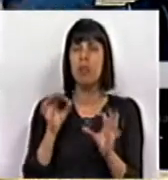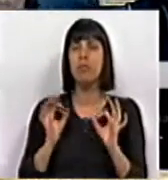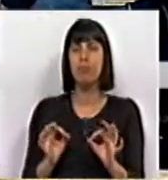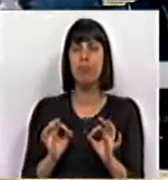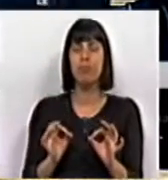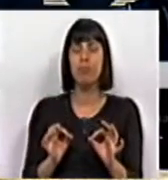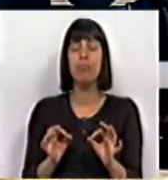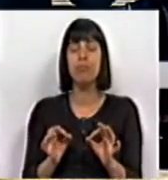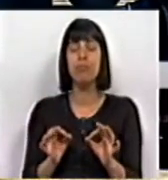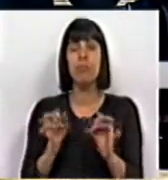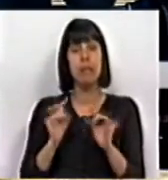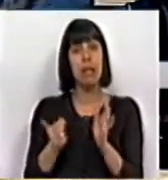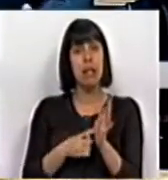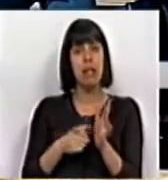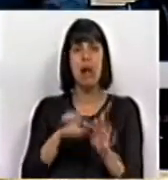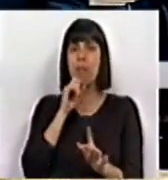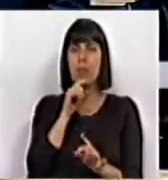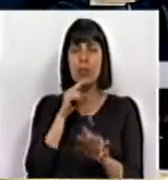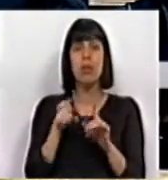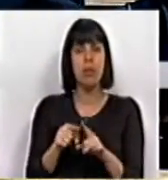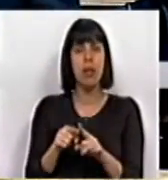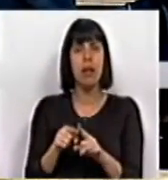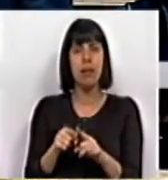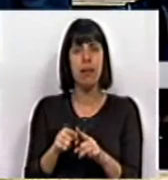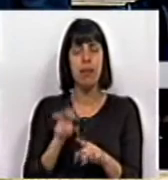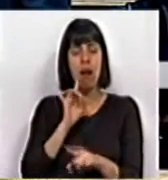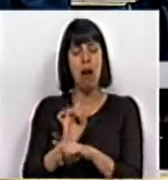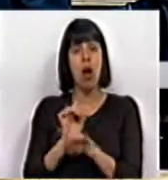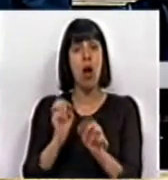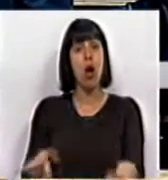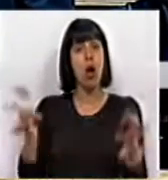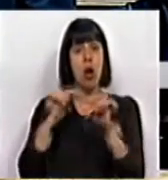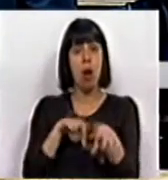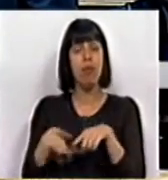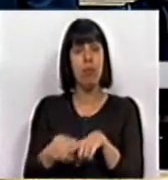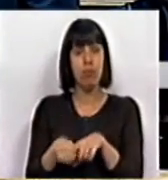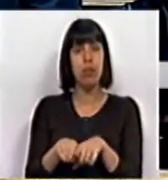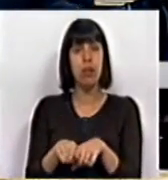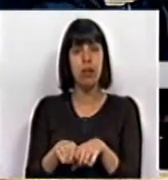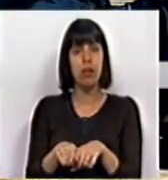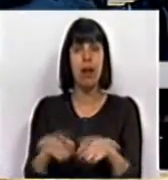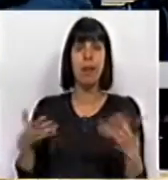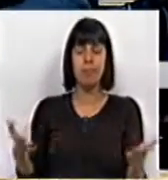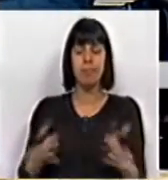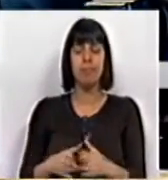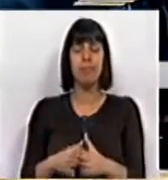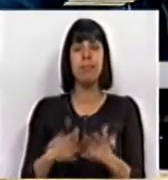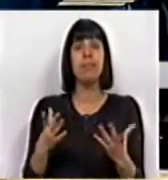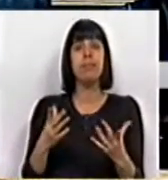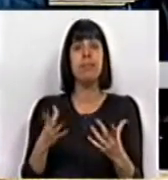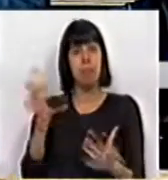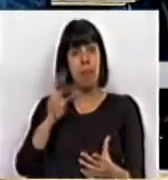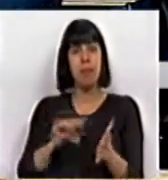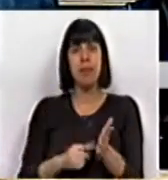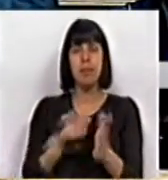de aliar, portanto, essa necessidade à possibilidade dessa nova política. E será